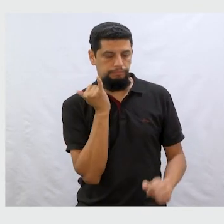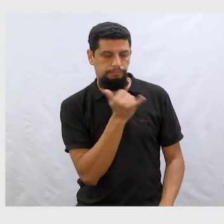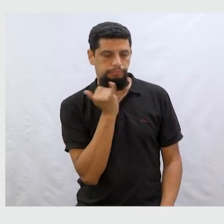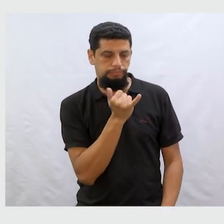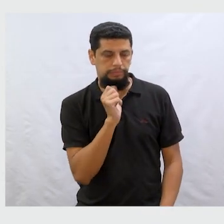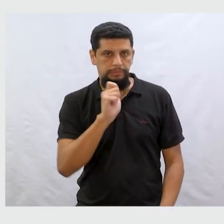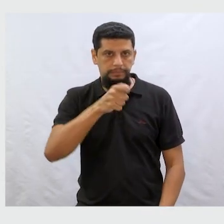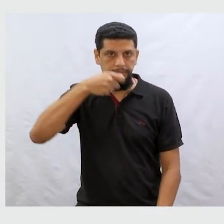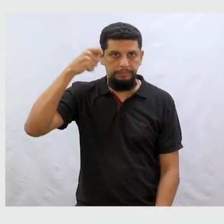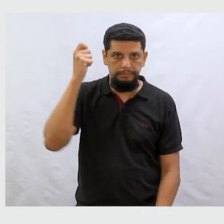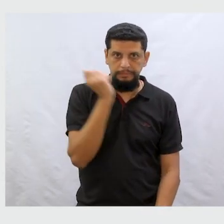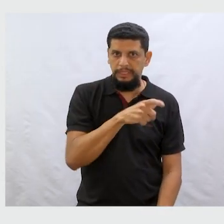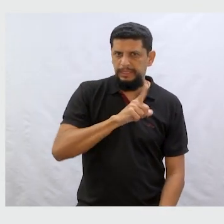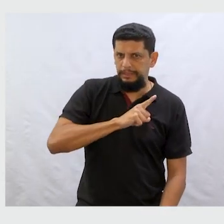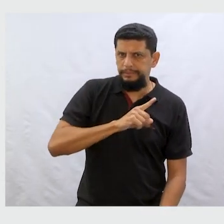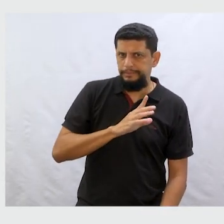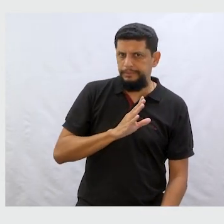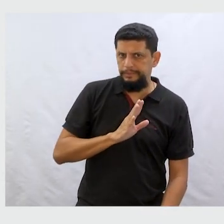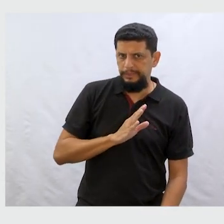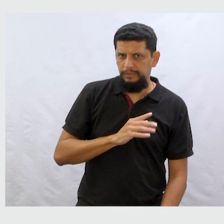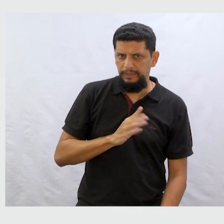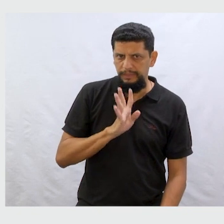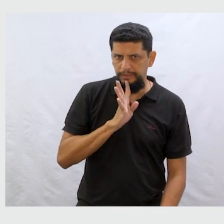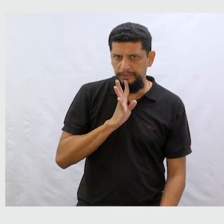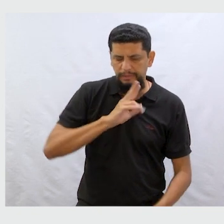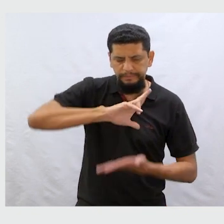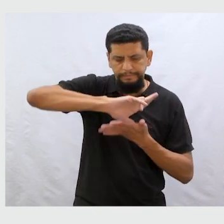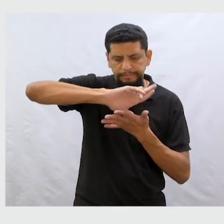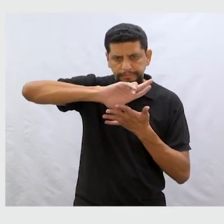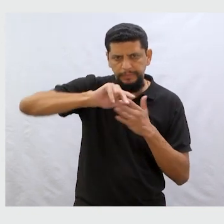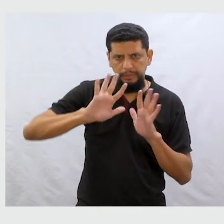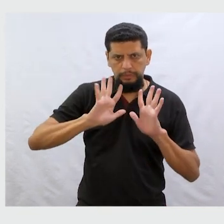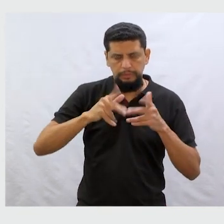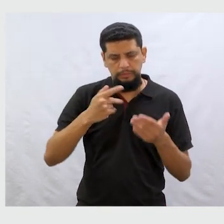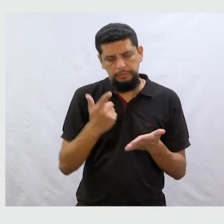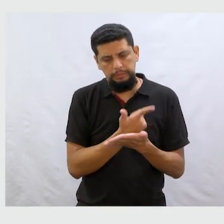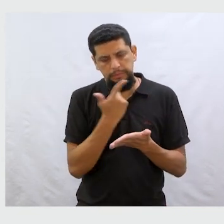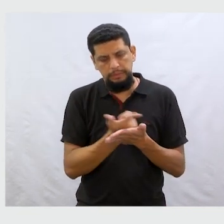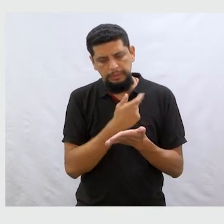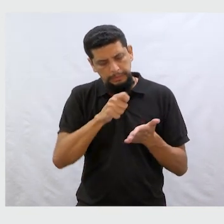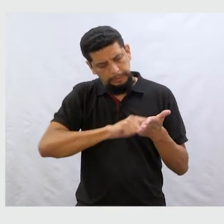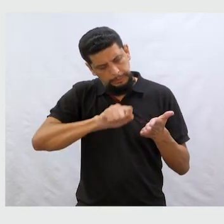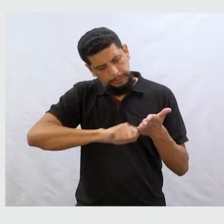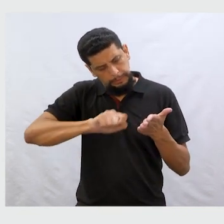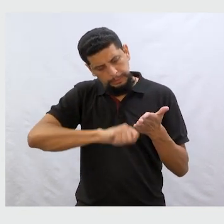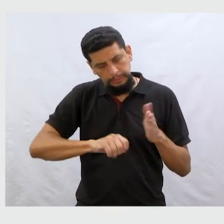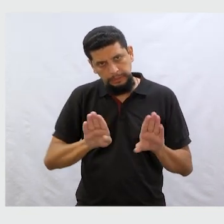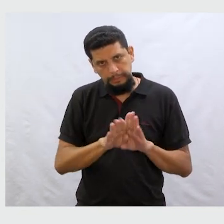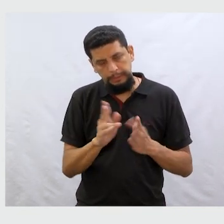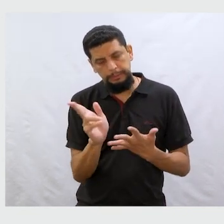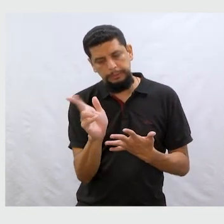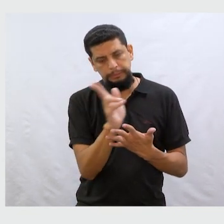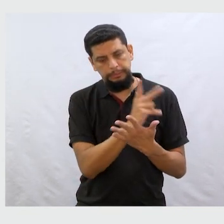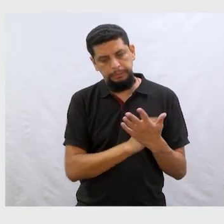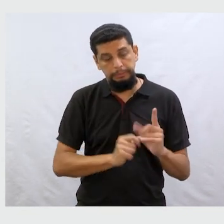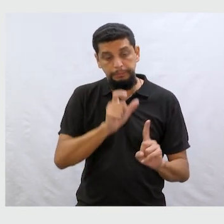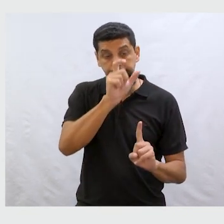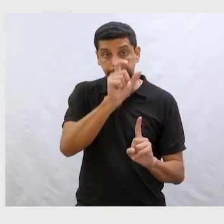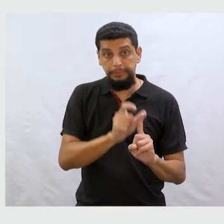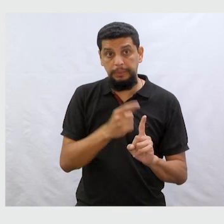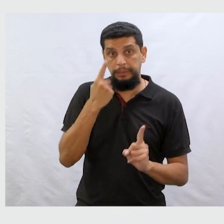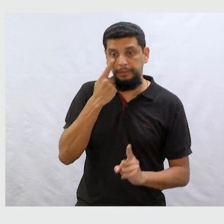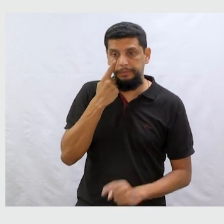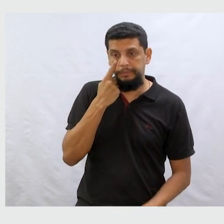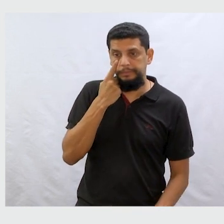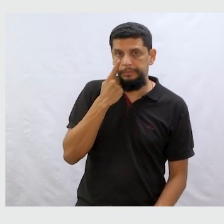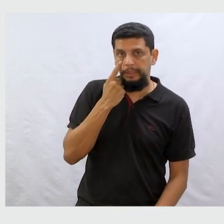fadas, né? Tenho certeza que vocês conhecem vários. E todo o livro foi escrito por alguém e ilustrado por alguém, não é mesmo? Então,